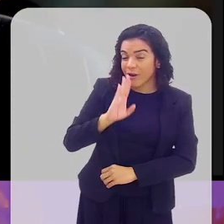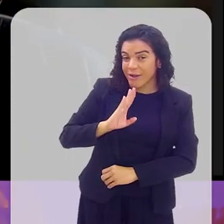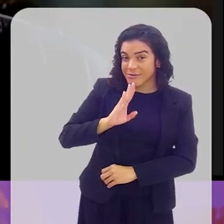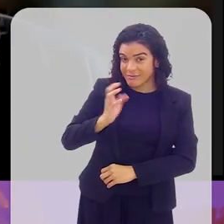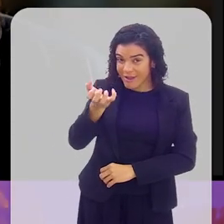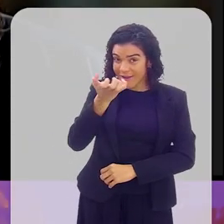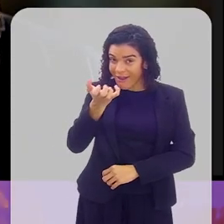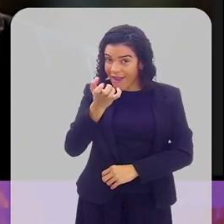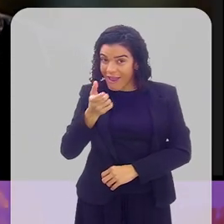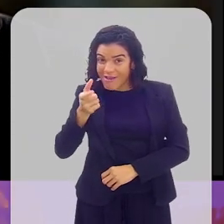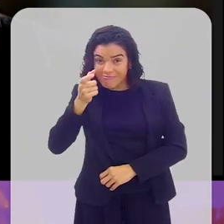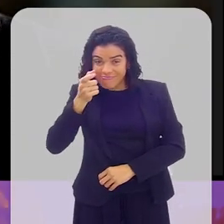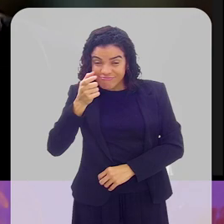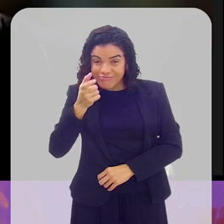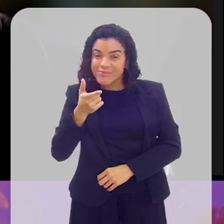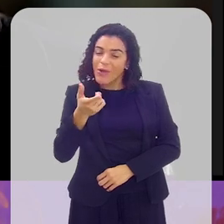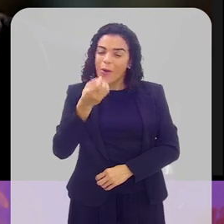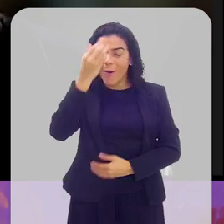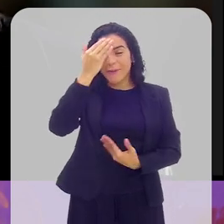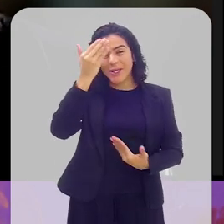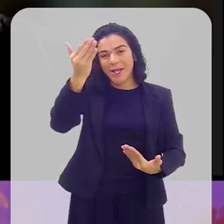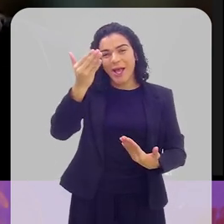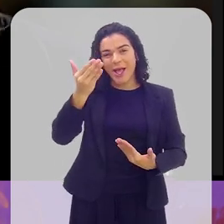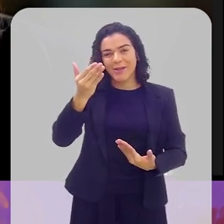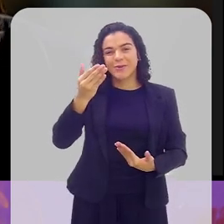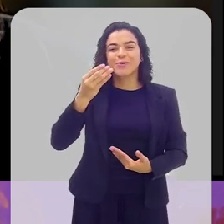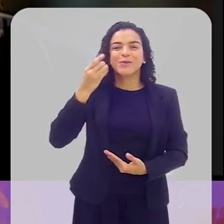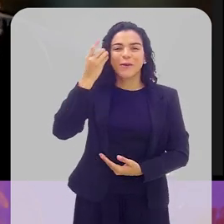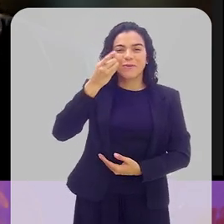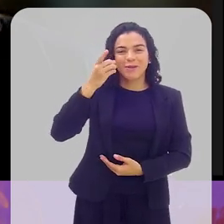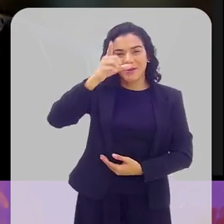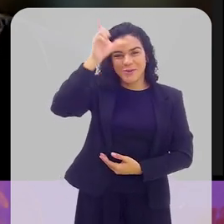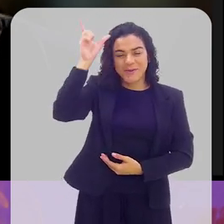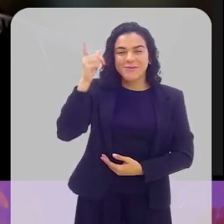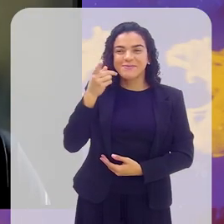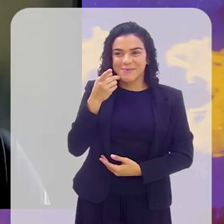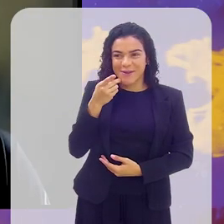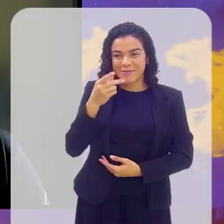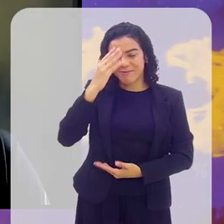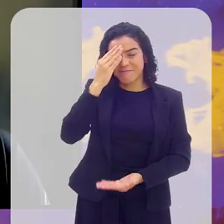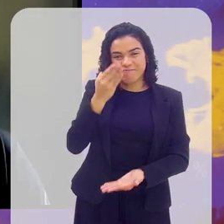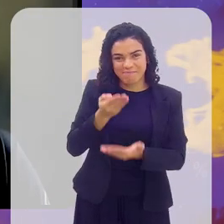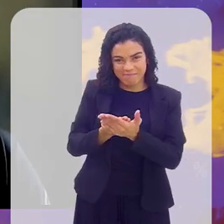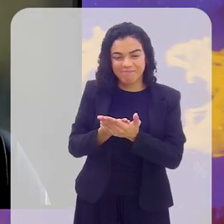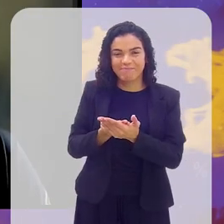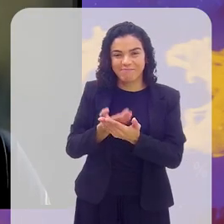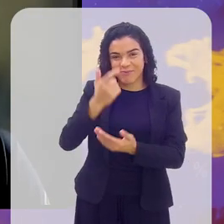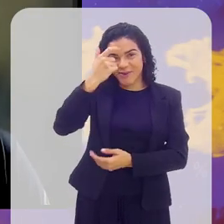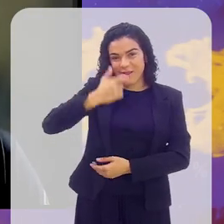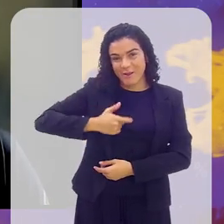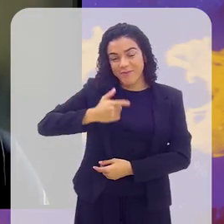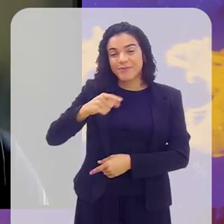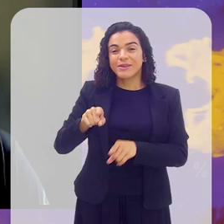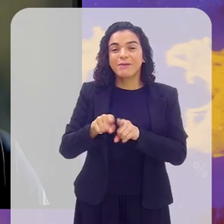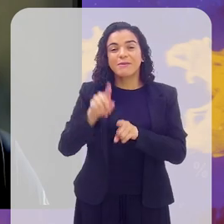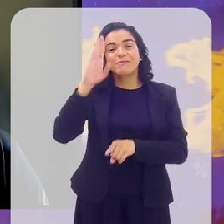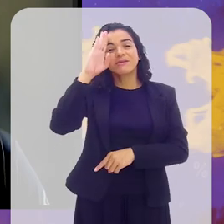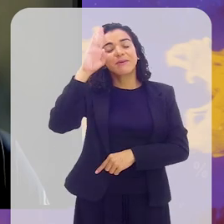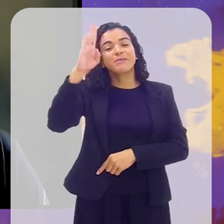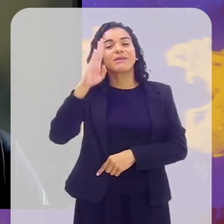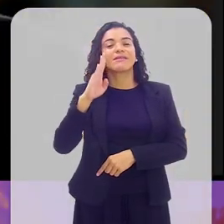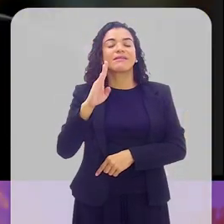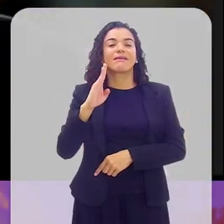custo para jogar. Quem quiser se aventurar nesse novo esporte está convidado. Muito obrigado doutor Luiz Paulo, deputado Luiz Paulo pela